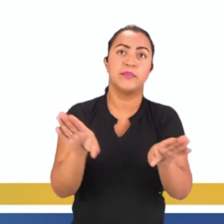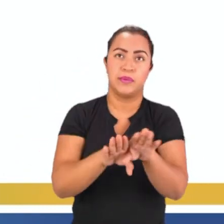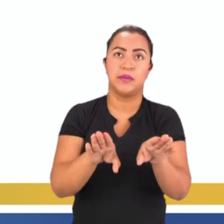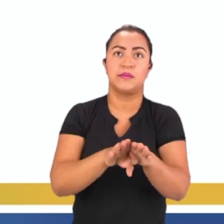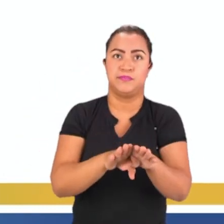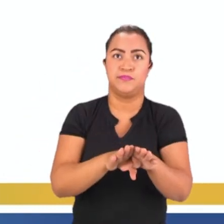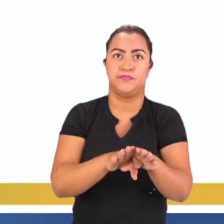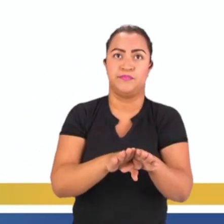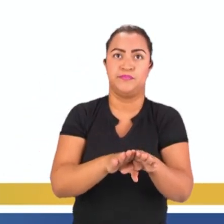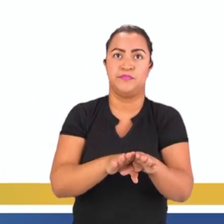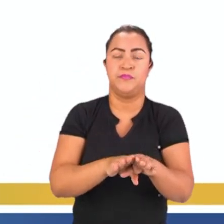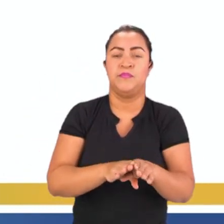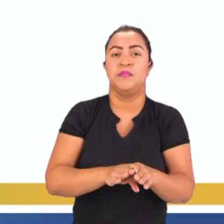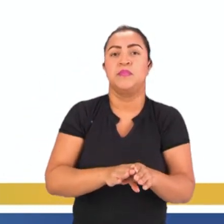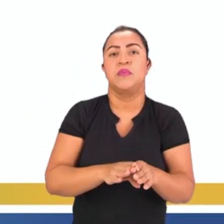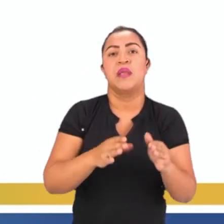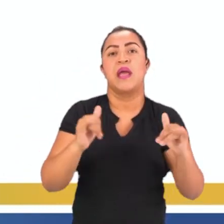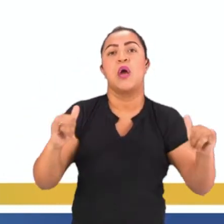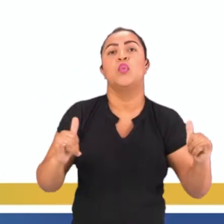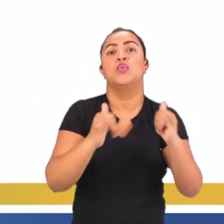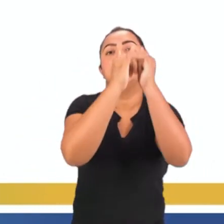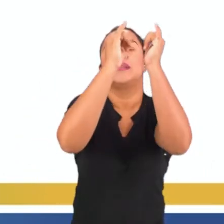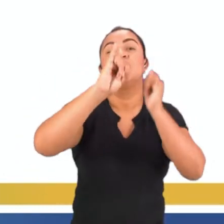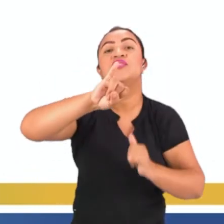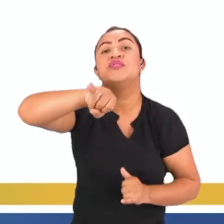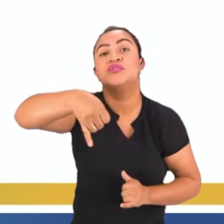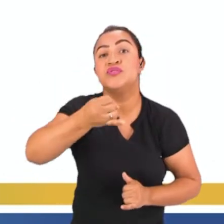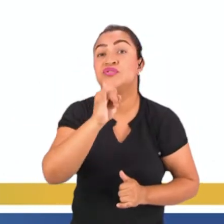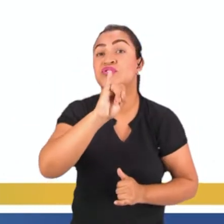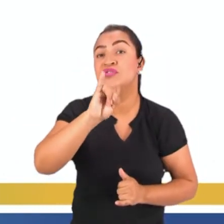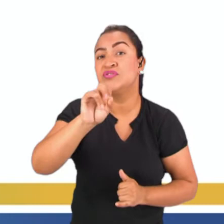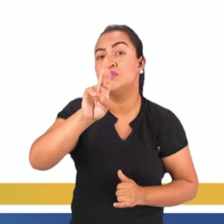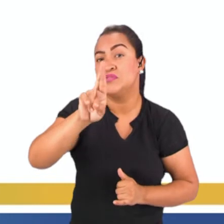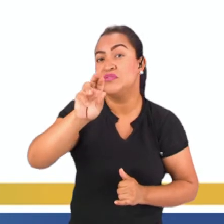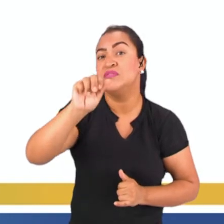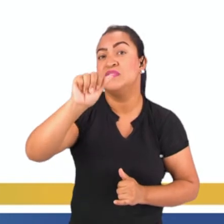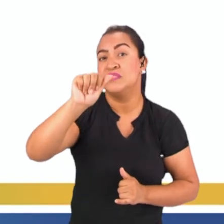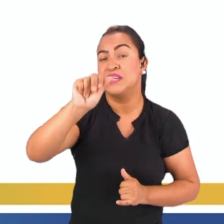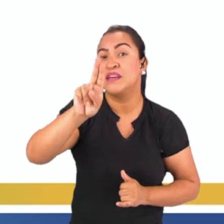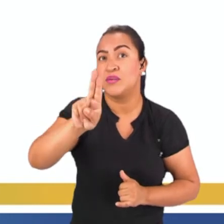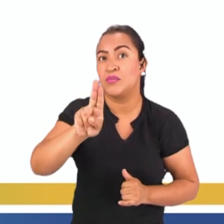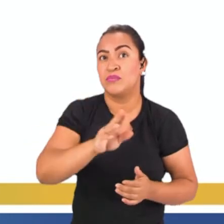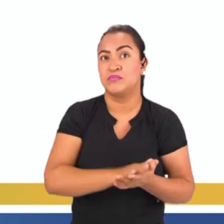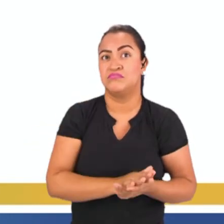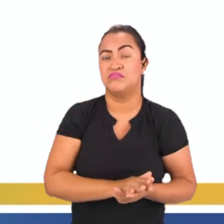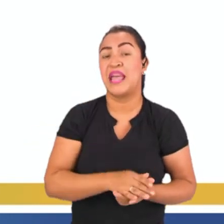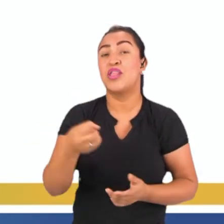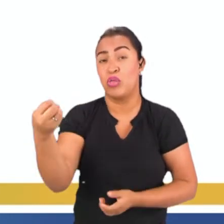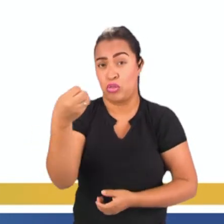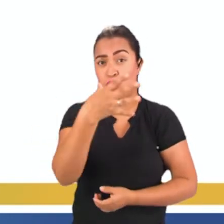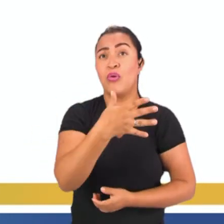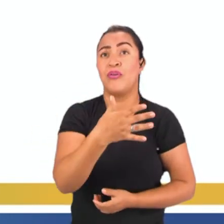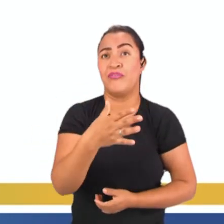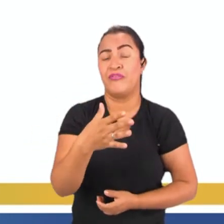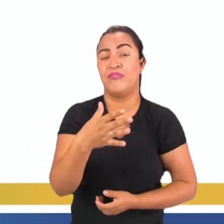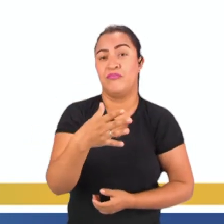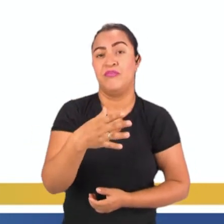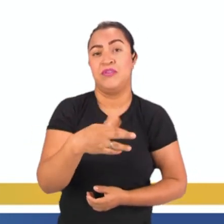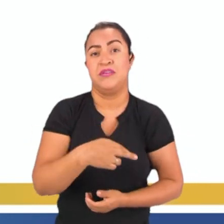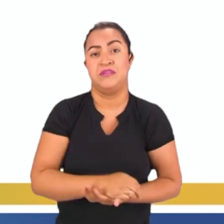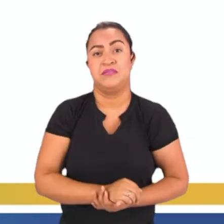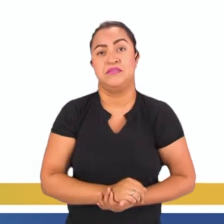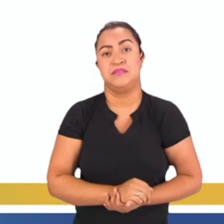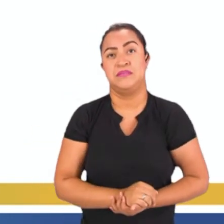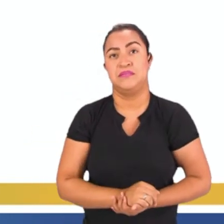Usina hidrelétrica de Giral, que é de conhecimento de todos, que ela é bem recente aqui na nossa região, né? Ela é